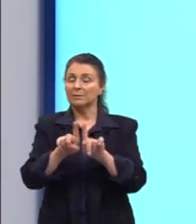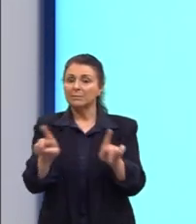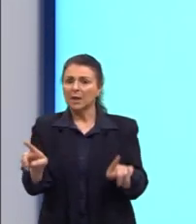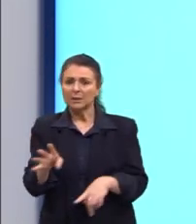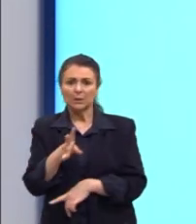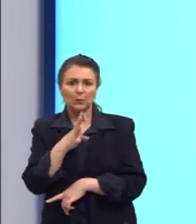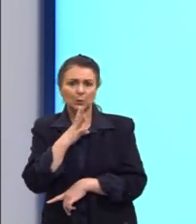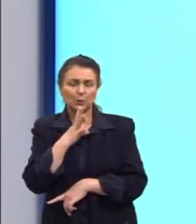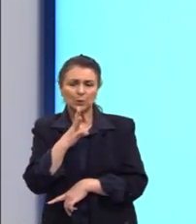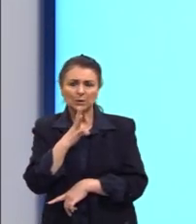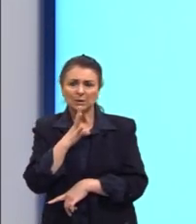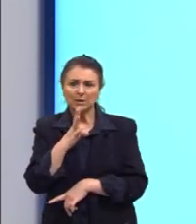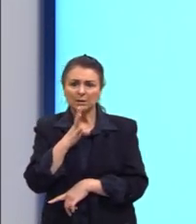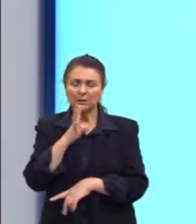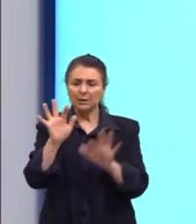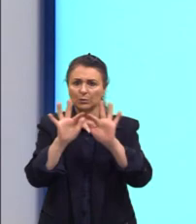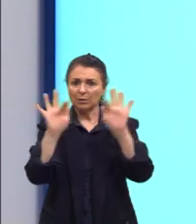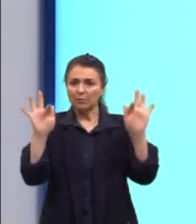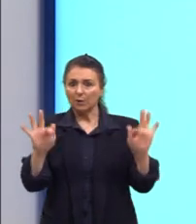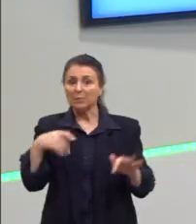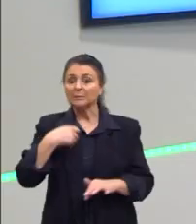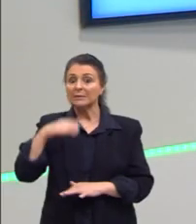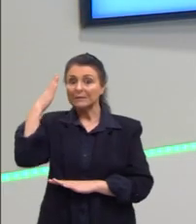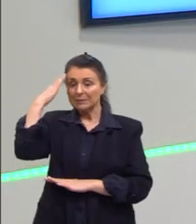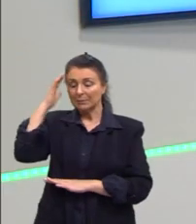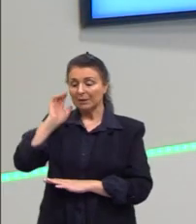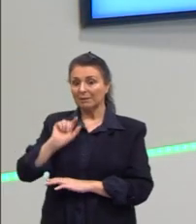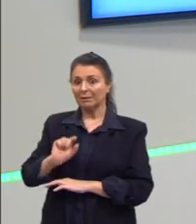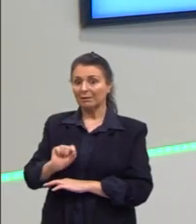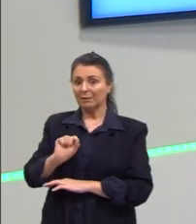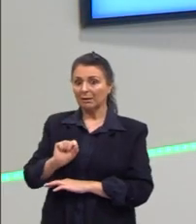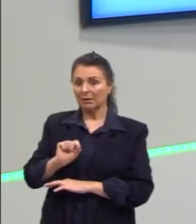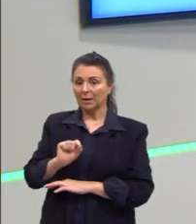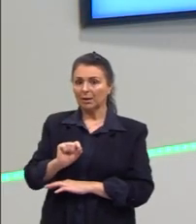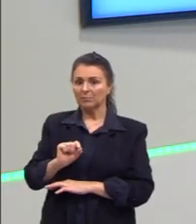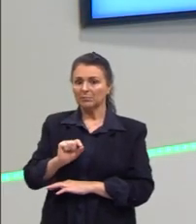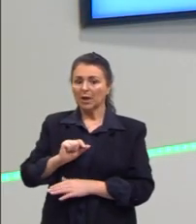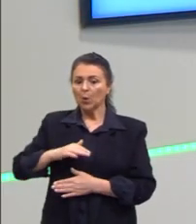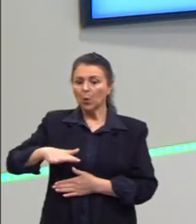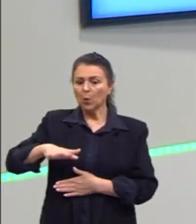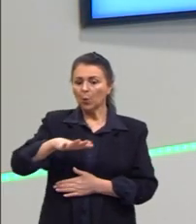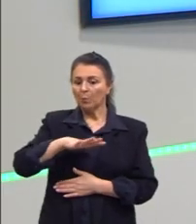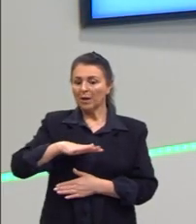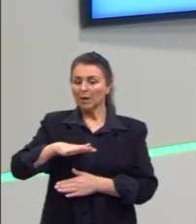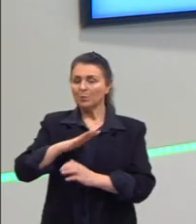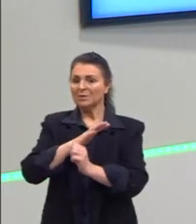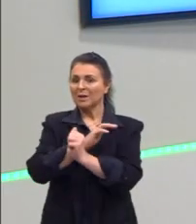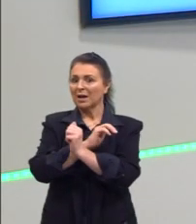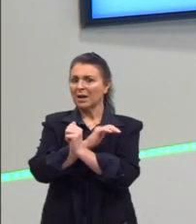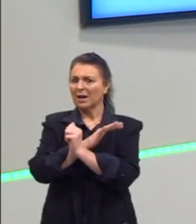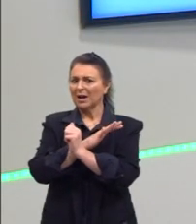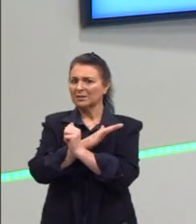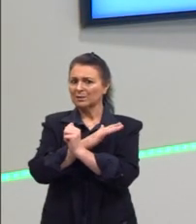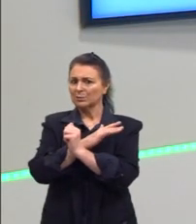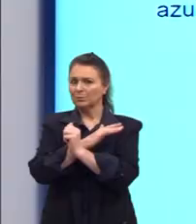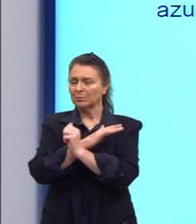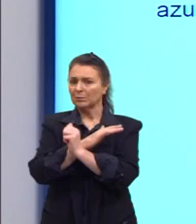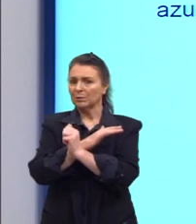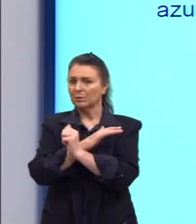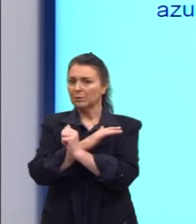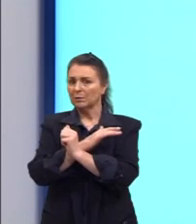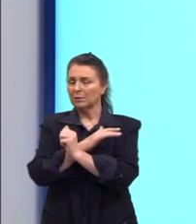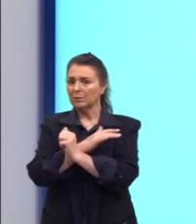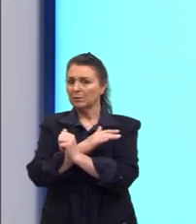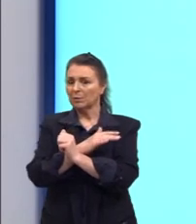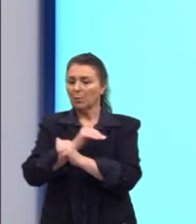conhecendo, não tendo ali a fórmula, a tem que saber que deixou o meio ácido. aí voltando na alternativa, o